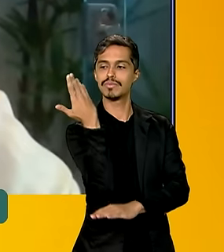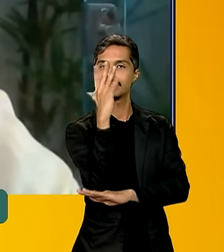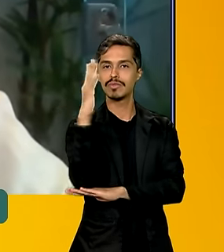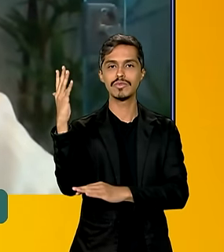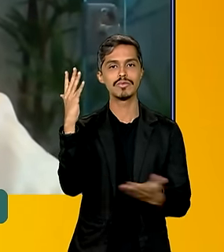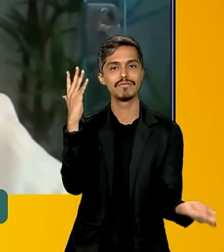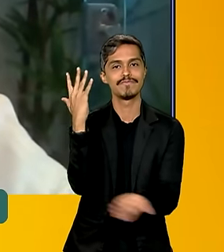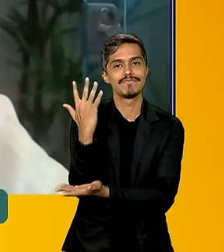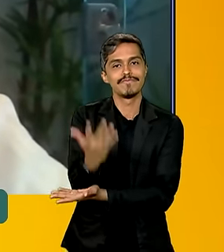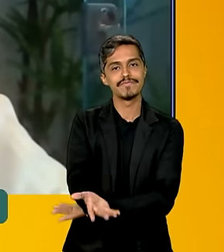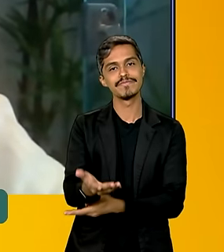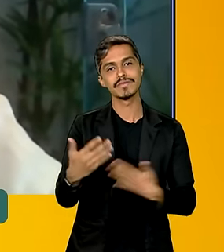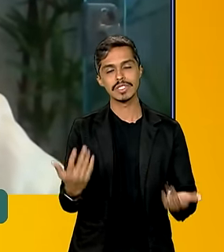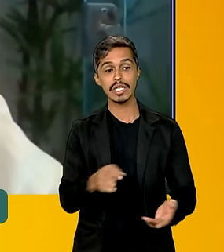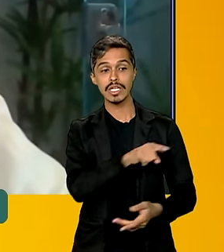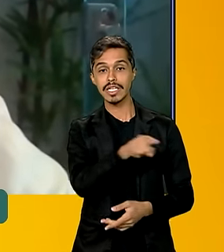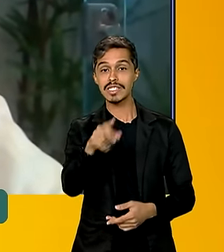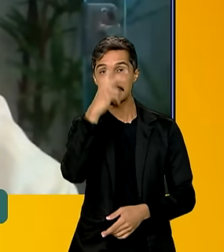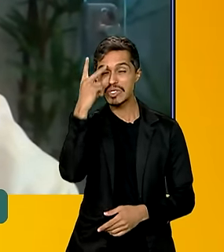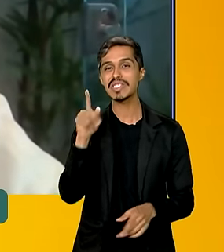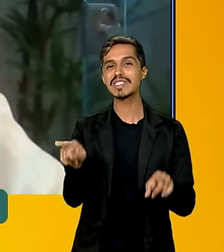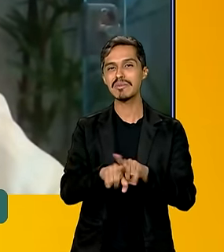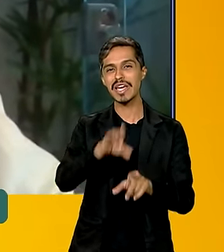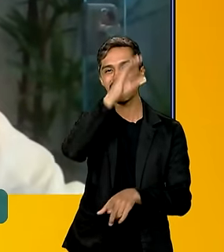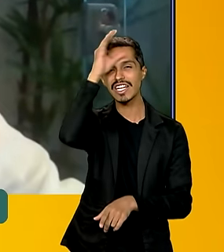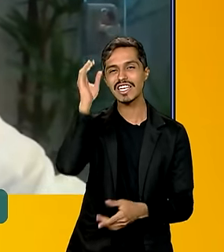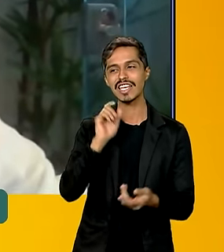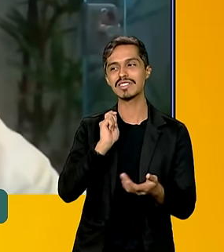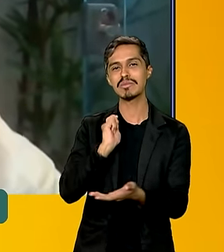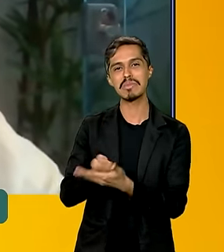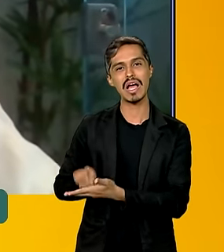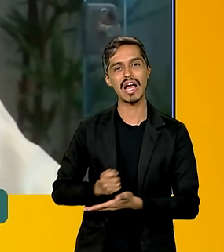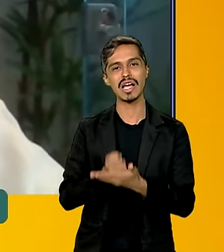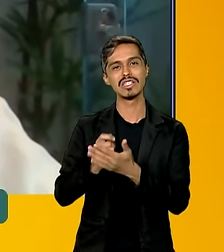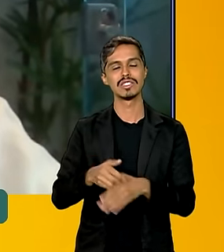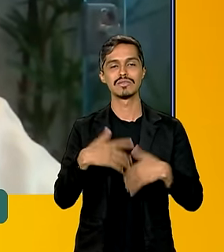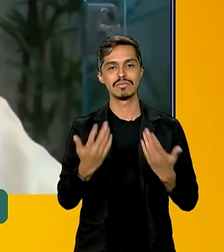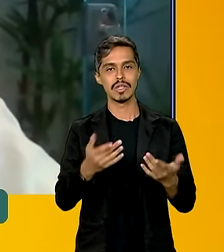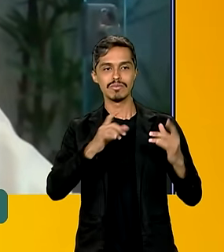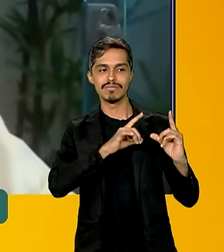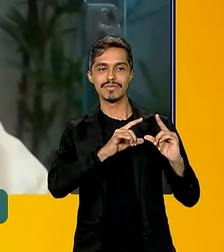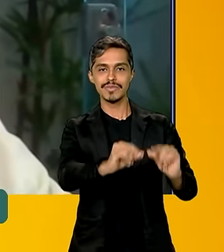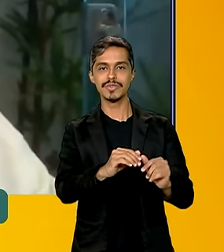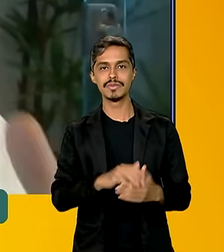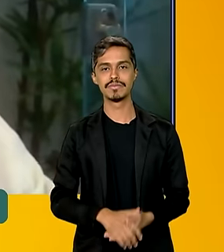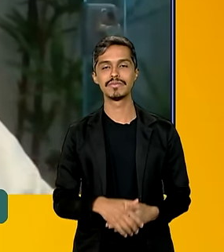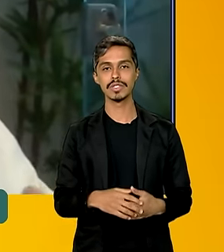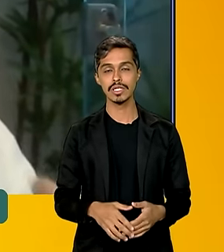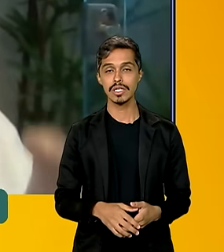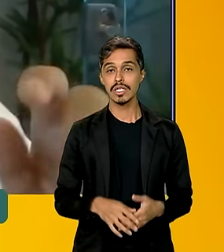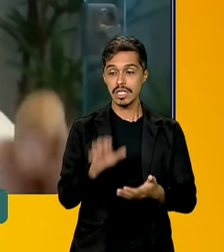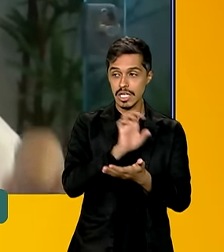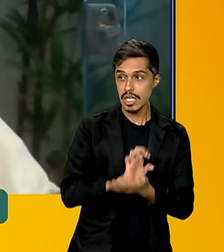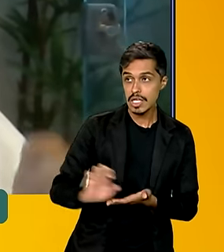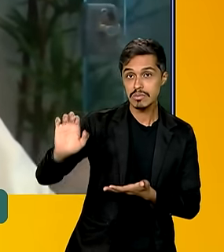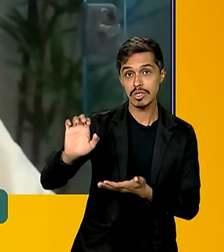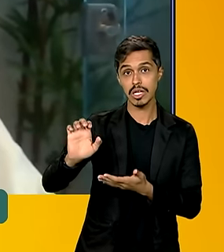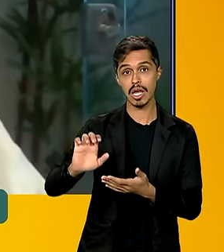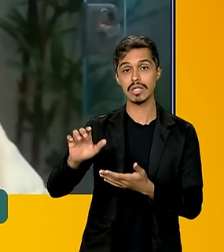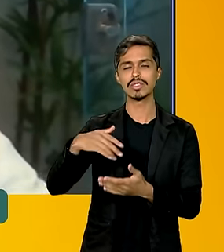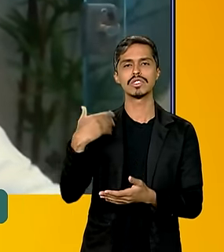compradores também, sobretudo o Brasil aumentando exportação no setor agrícola. O exportador está cada vez mais